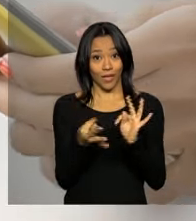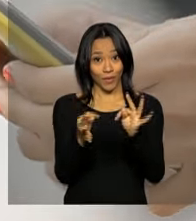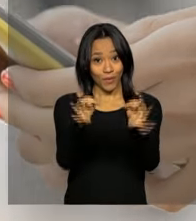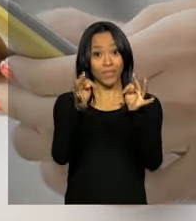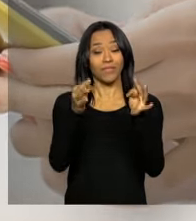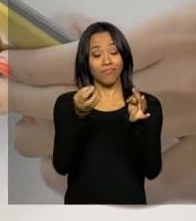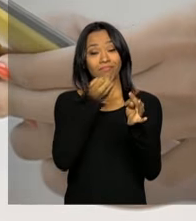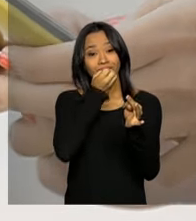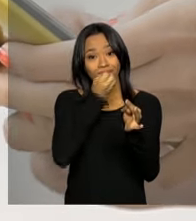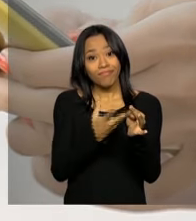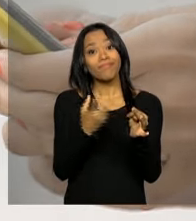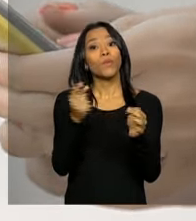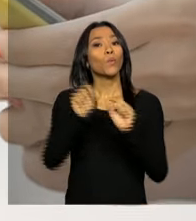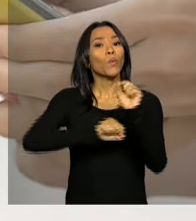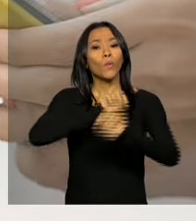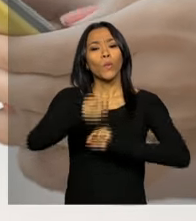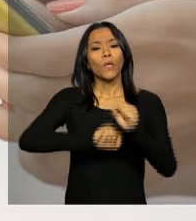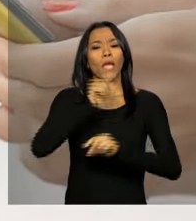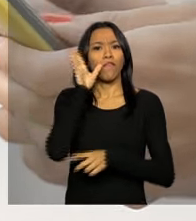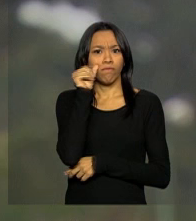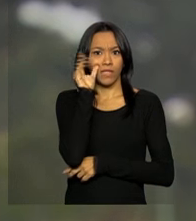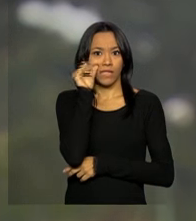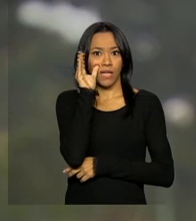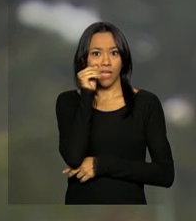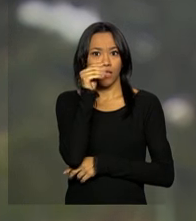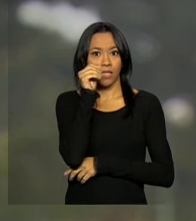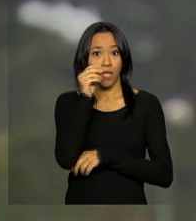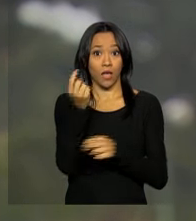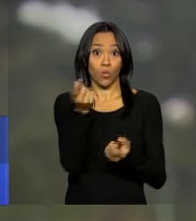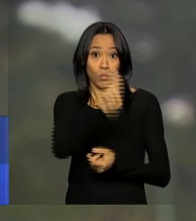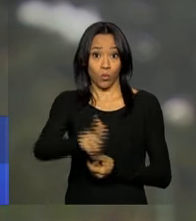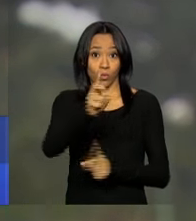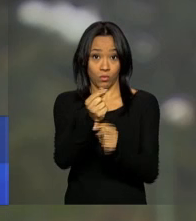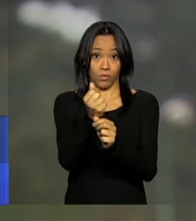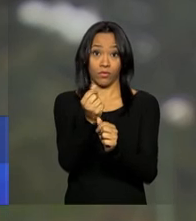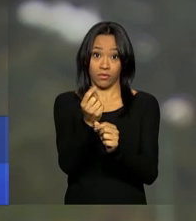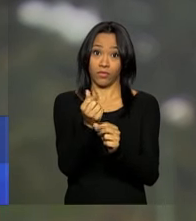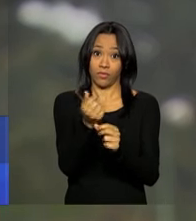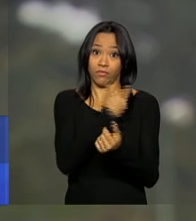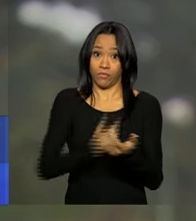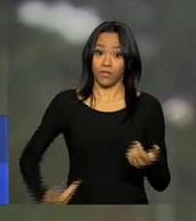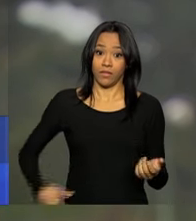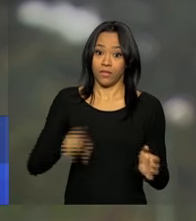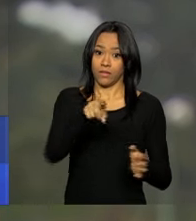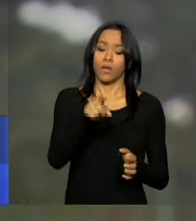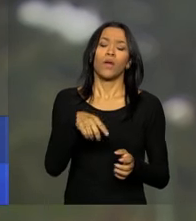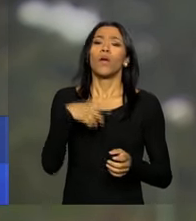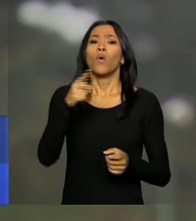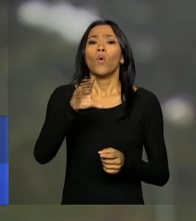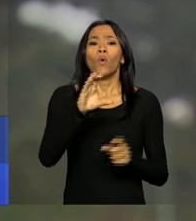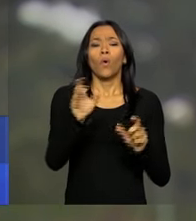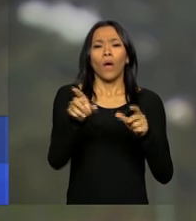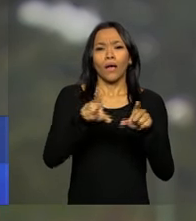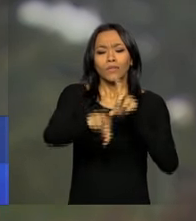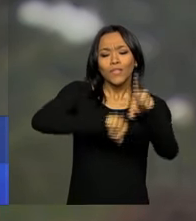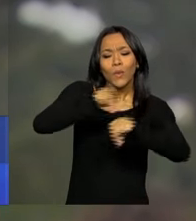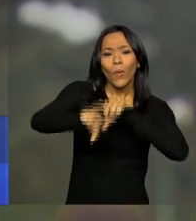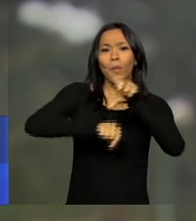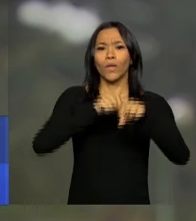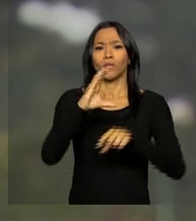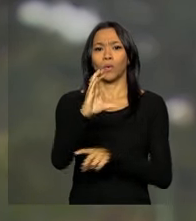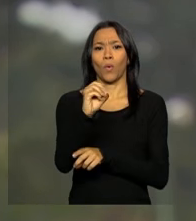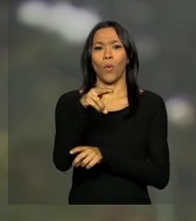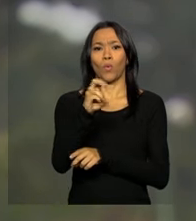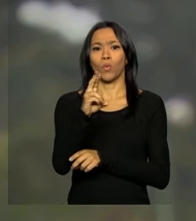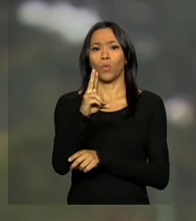cidadão para também fiscalizar o governo. O concurso para o desenvolvimento de aplicativos de combate à corrupção